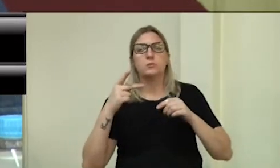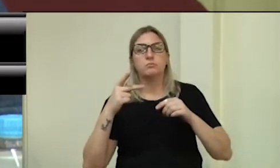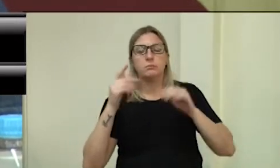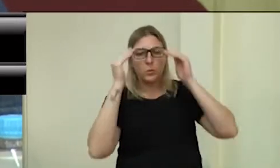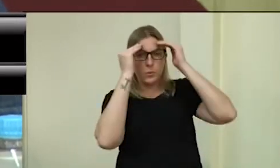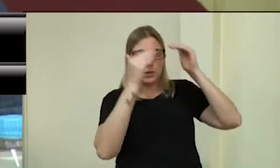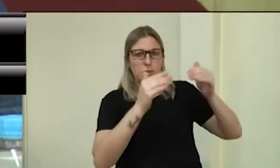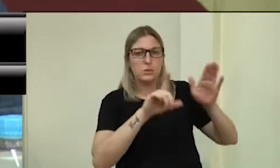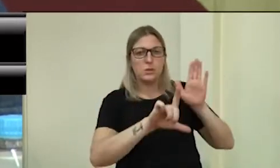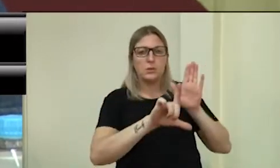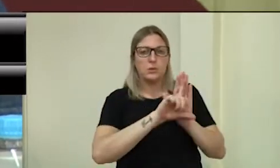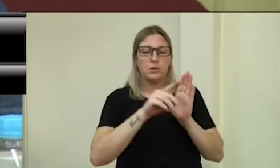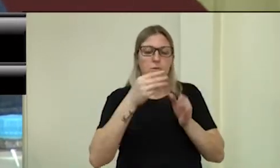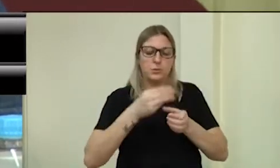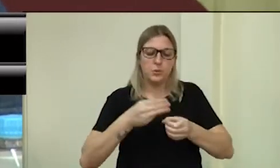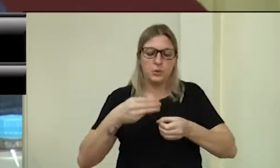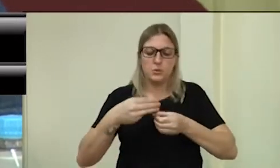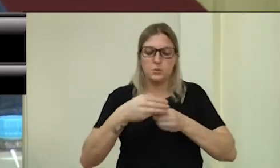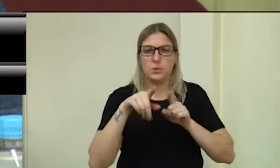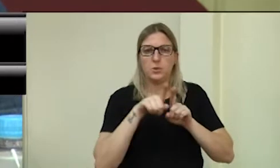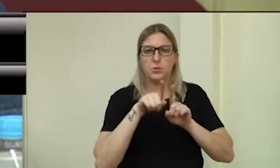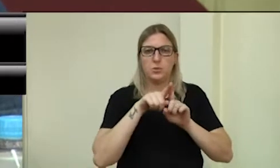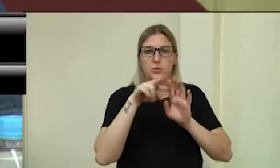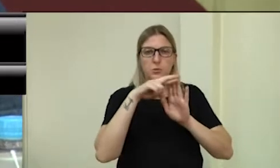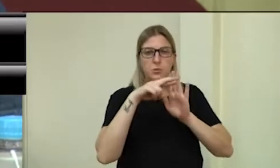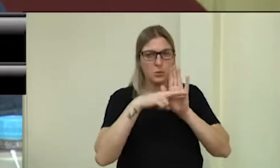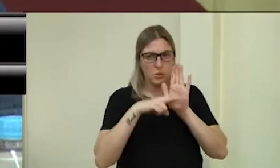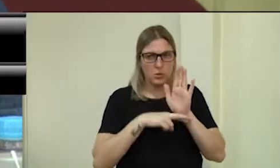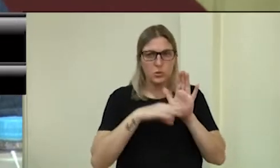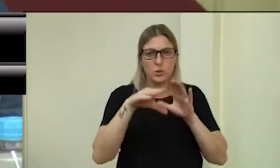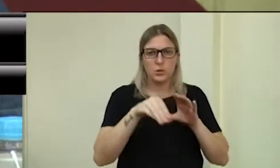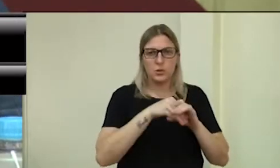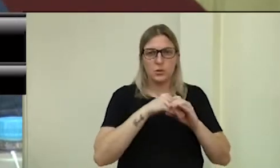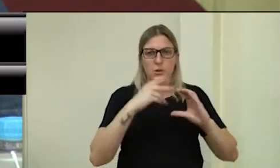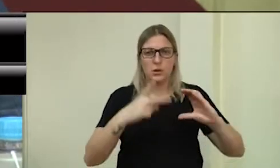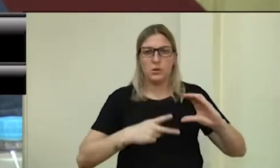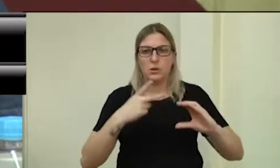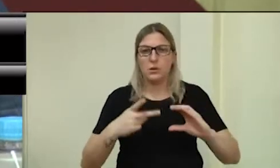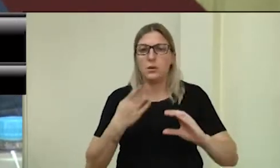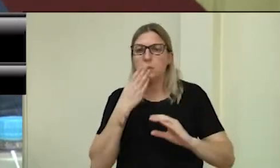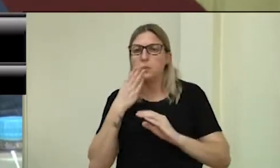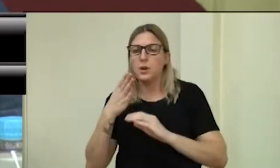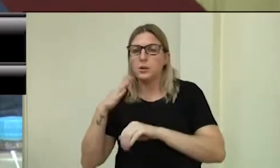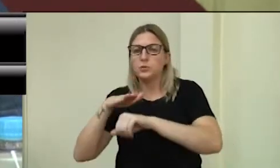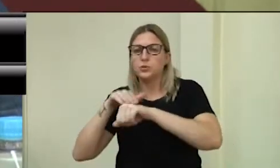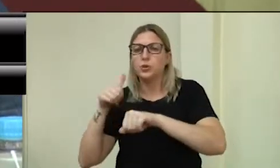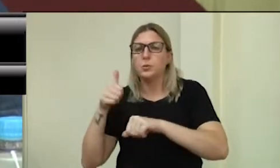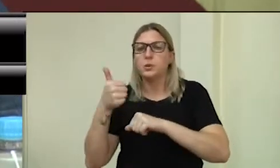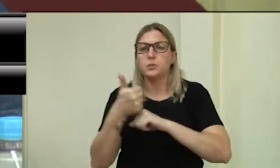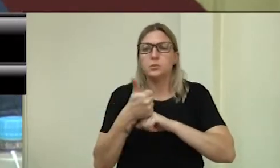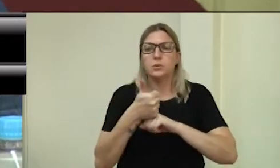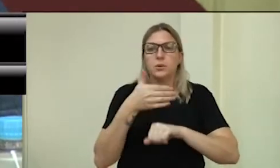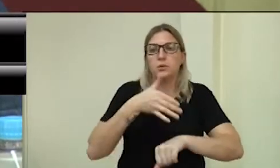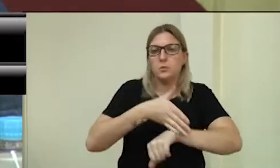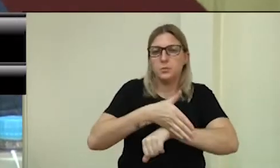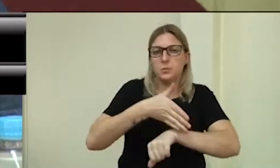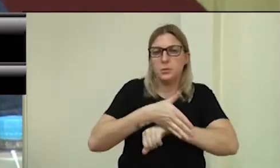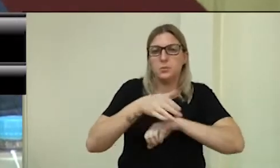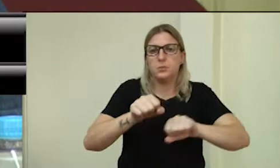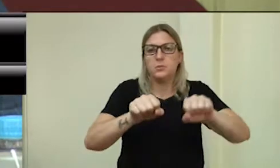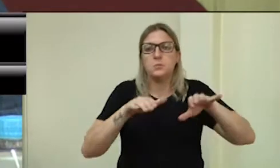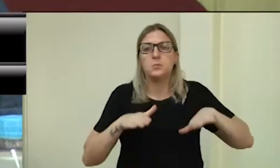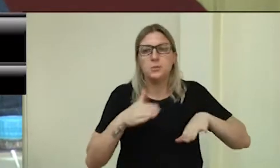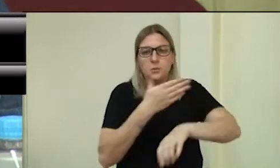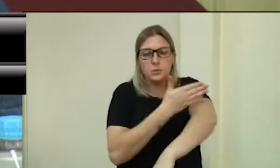amparados na Lei Orgânica Municipal e no Regimento Interno desta Casa vêm solicitar convocação de suplente para participar da sessão